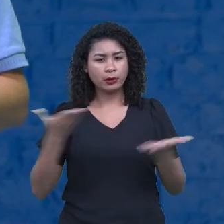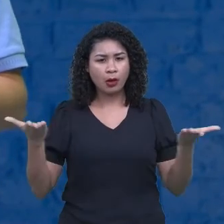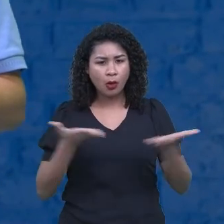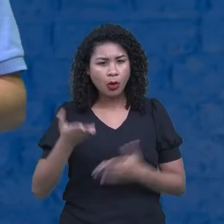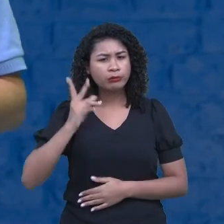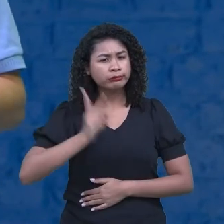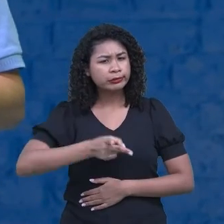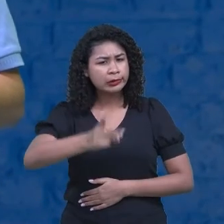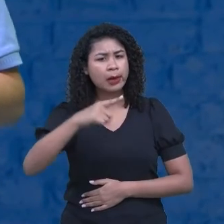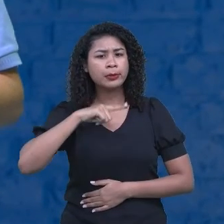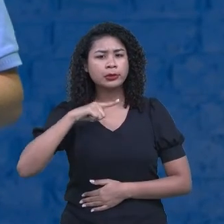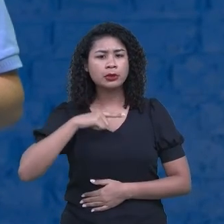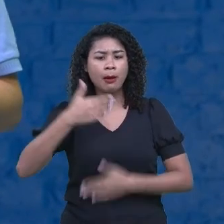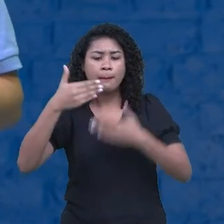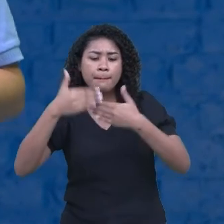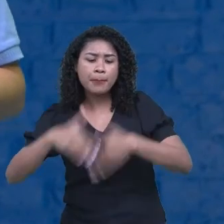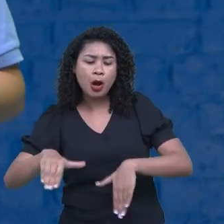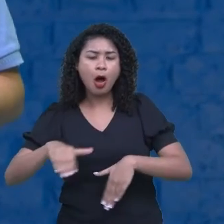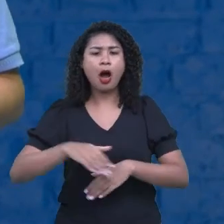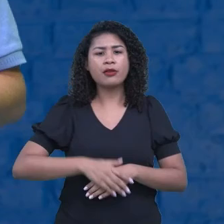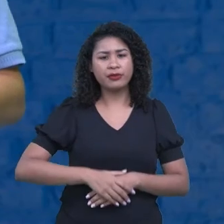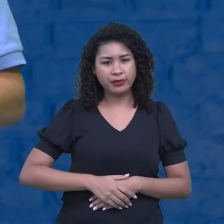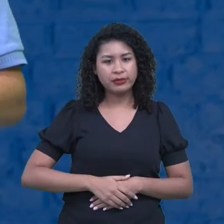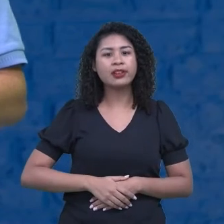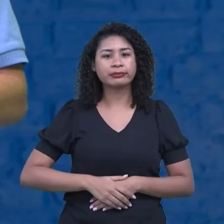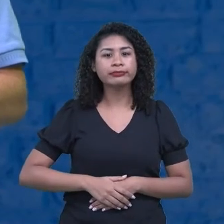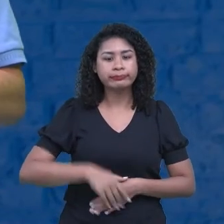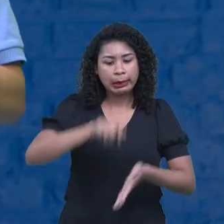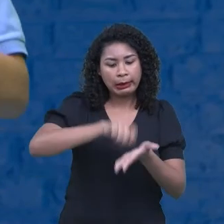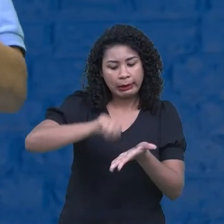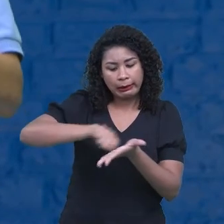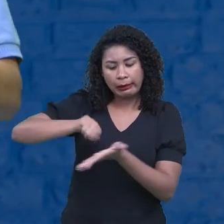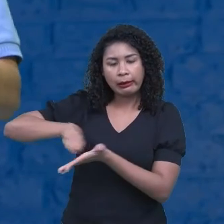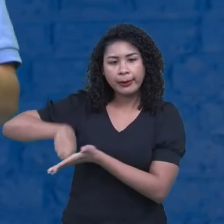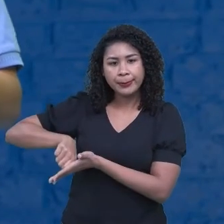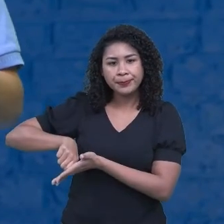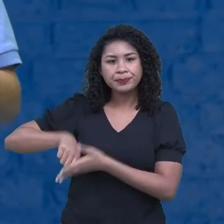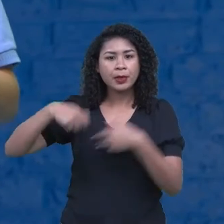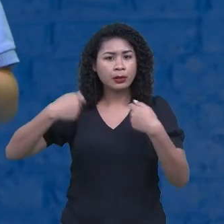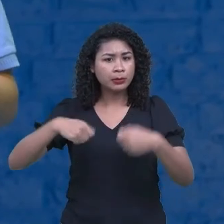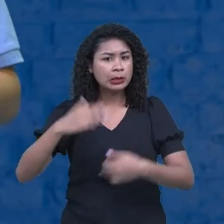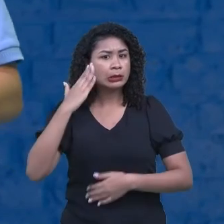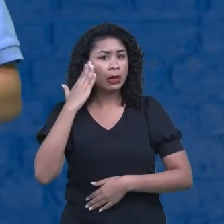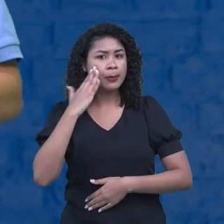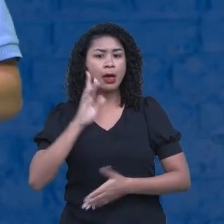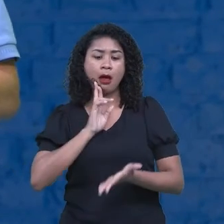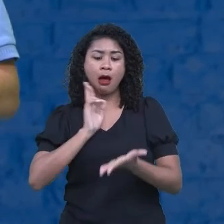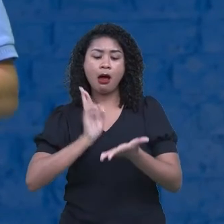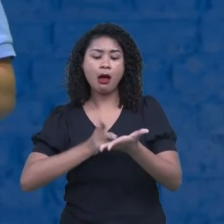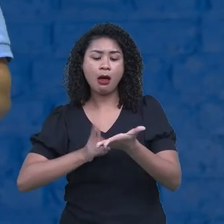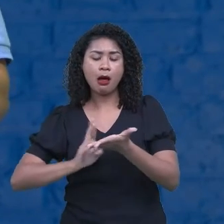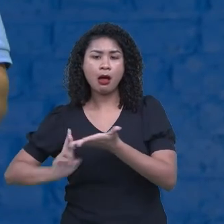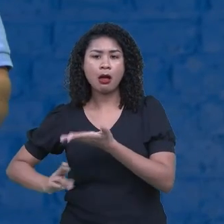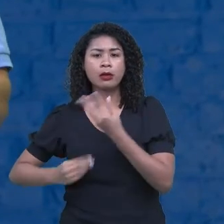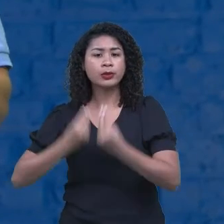avaliação escrita, objetiva. Então, eu tenho que saber, eu tenho que responder também para ver se eu estou apto a passar para uma outra série.